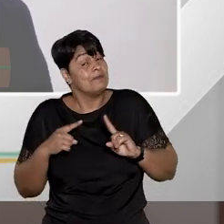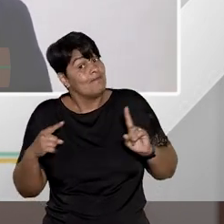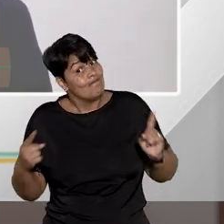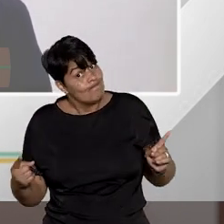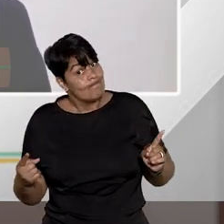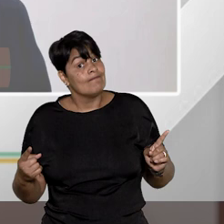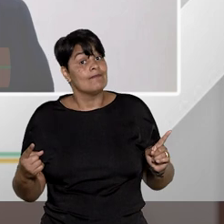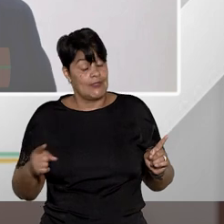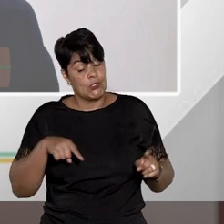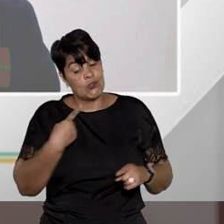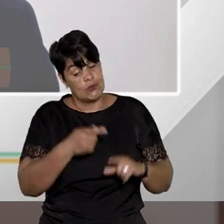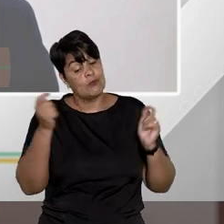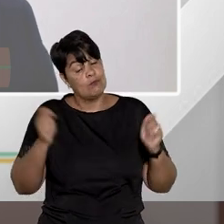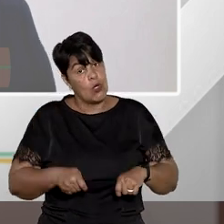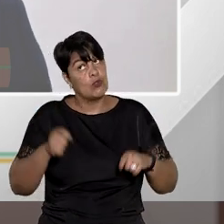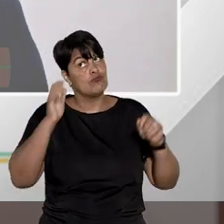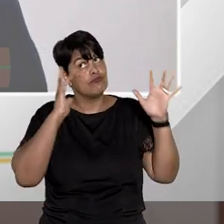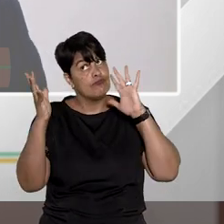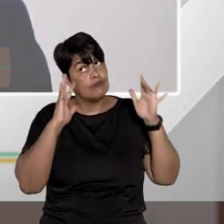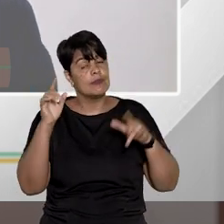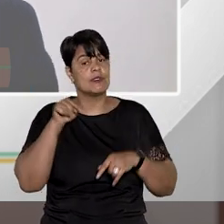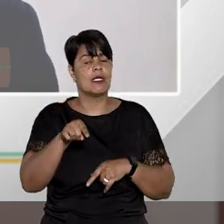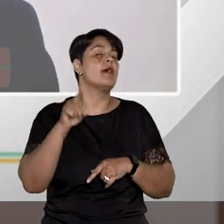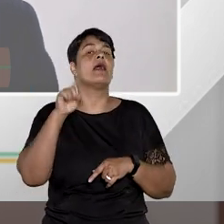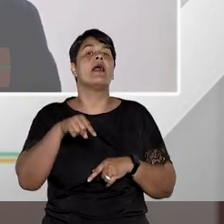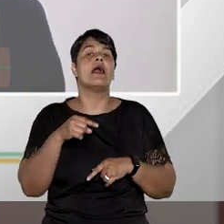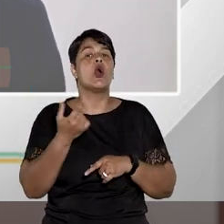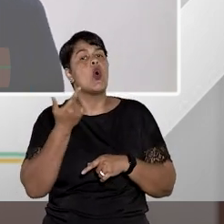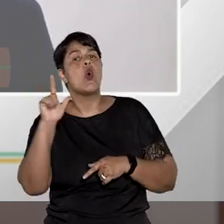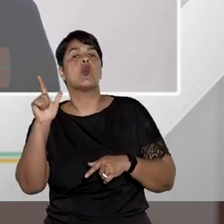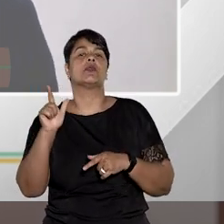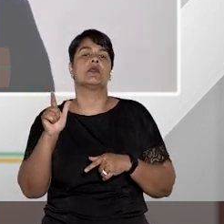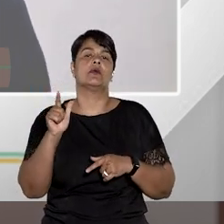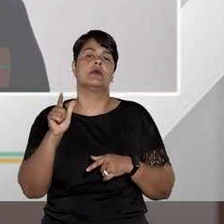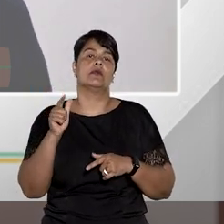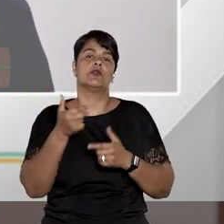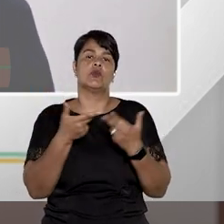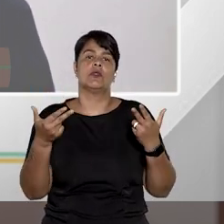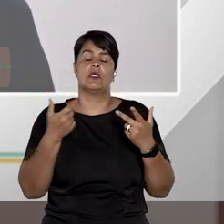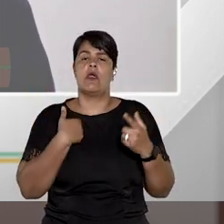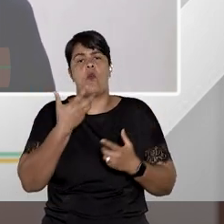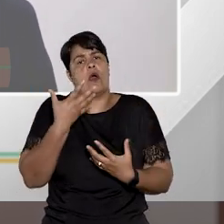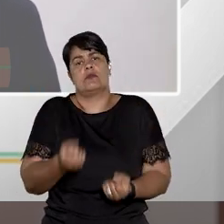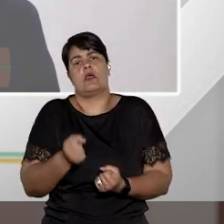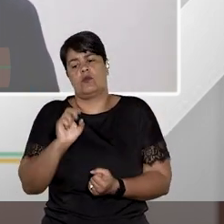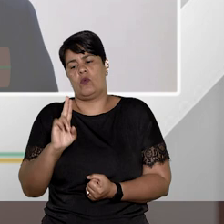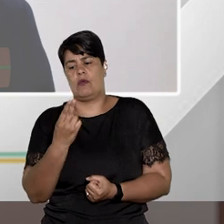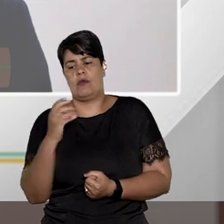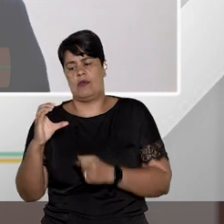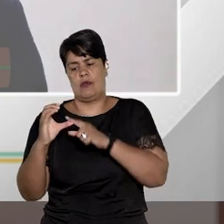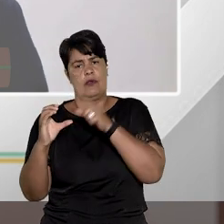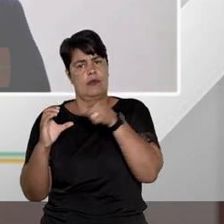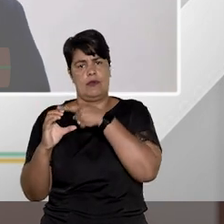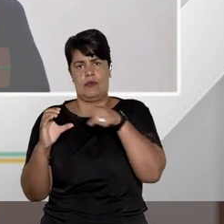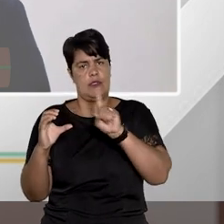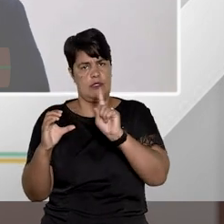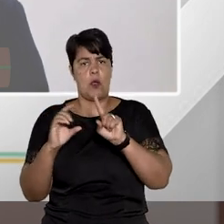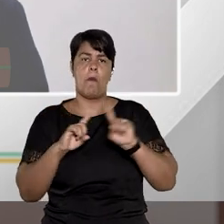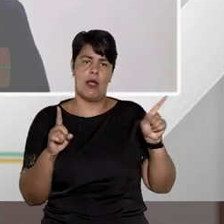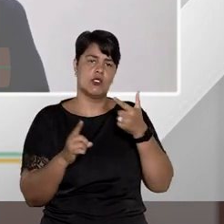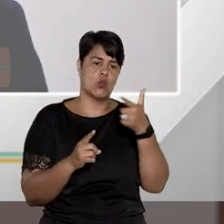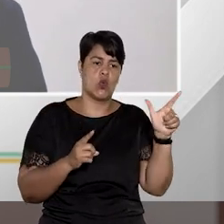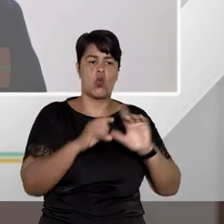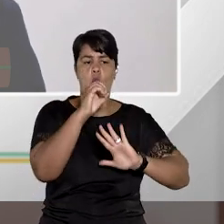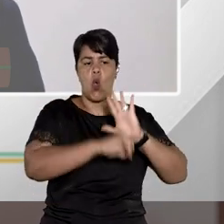situações a gente pode se valer daquela saída jurídica que é não conhecer, mas ao mesmo tempo conceder habeas corpus de